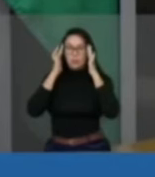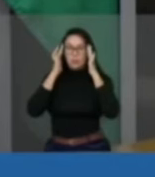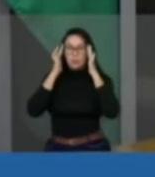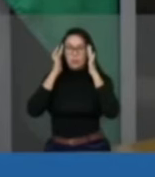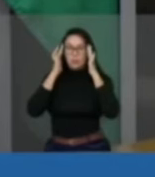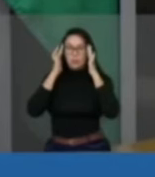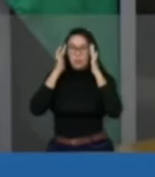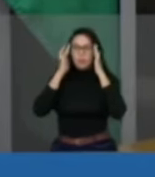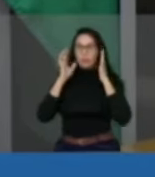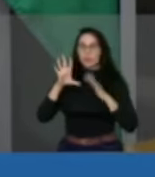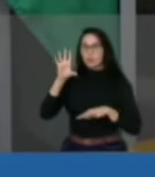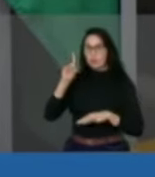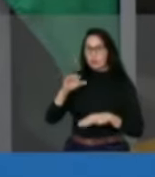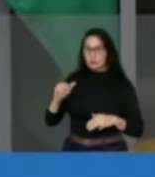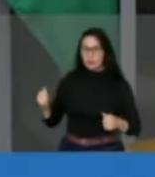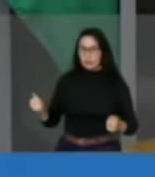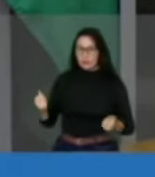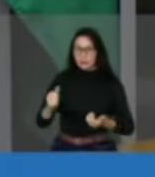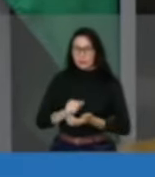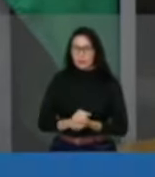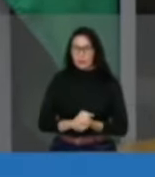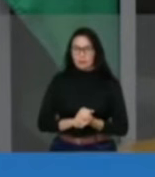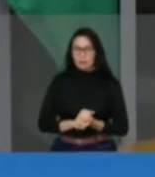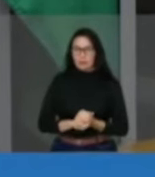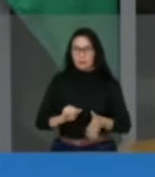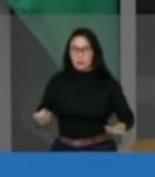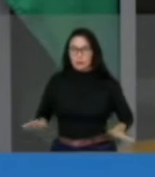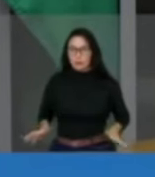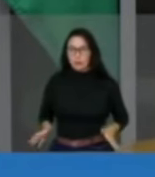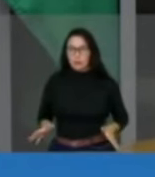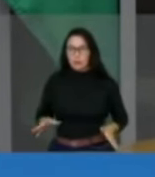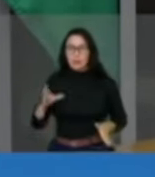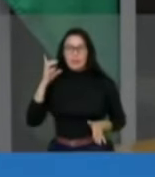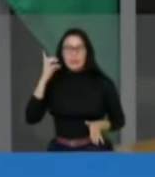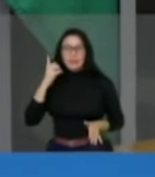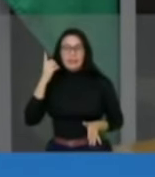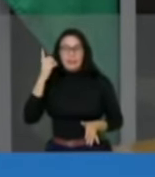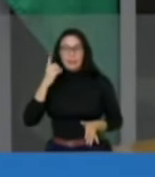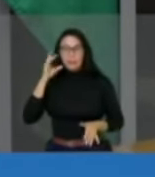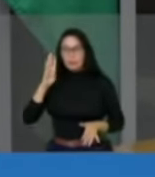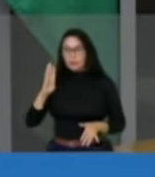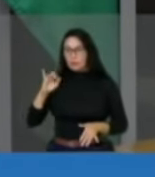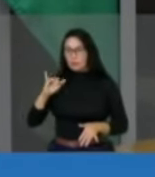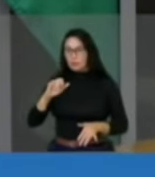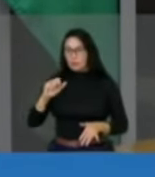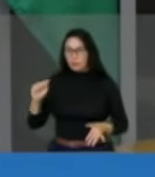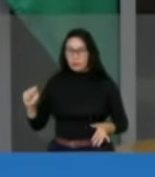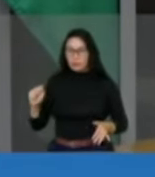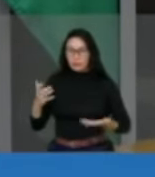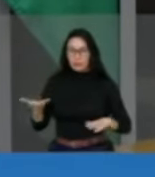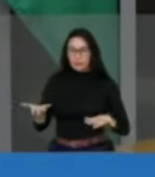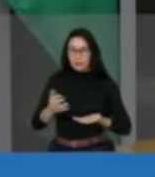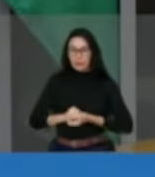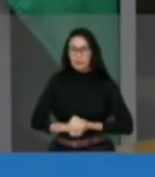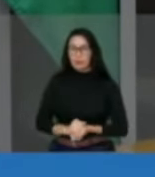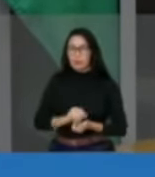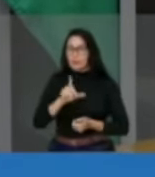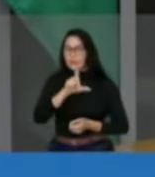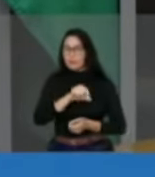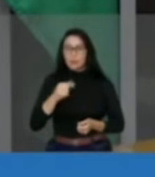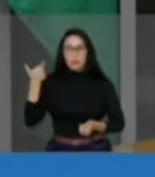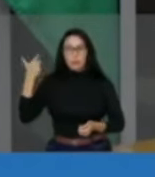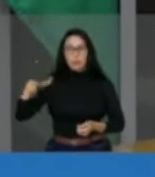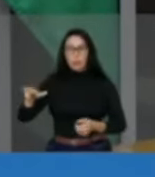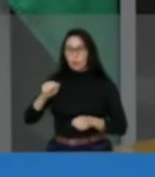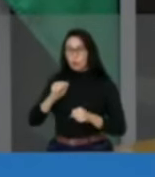por quê, mas você vem cá. Pré-estipuladas, deputada Bia Kicis, com alguns horários, sem chance de que eu escolhesse outros horários,